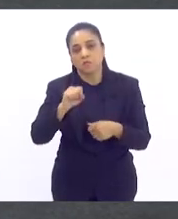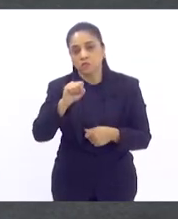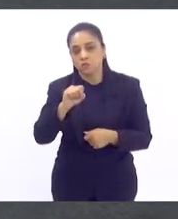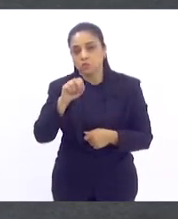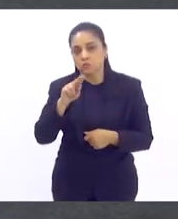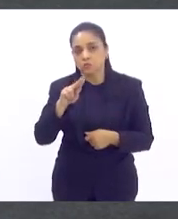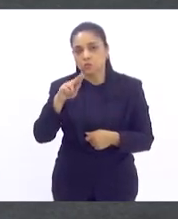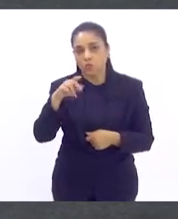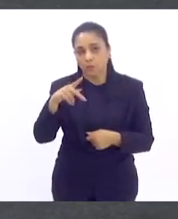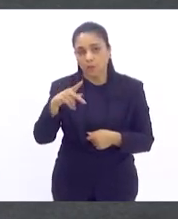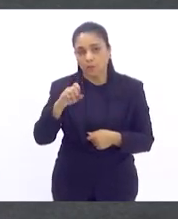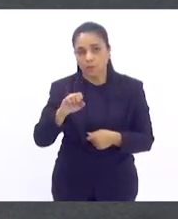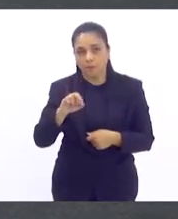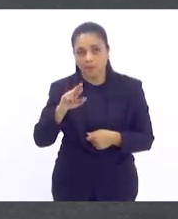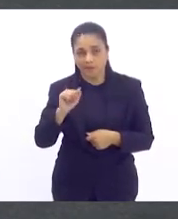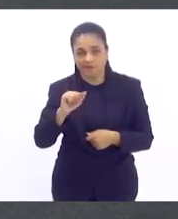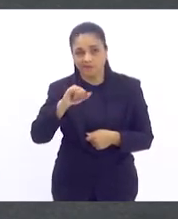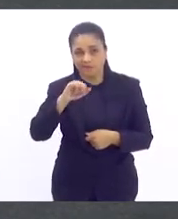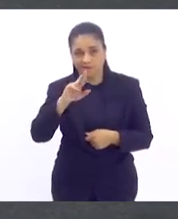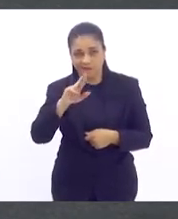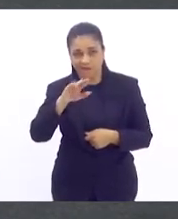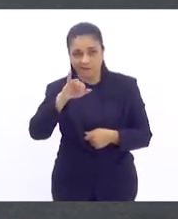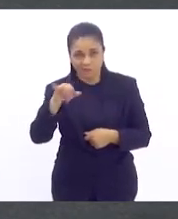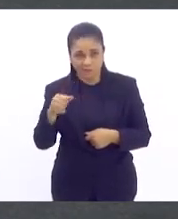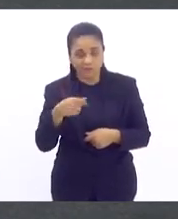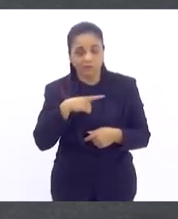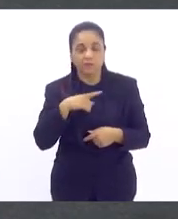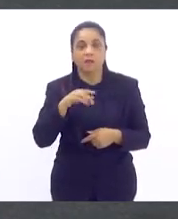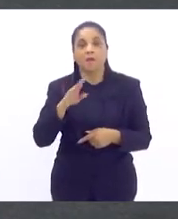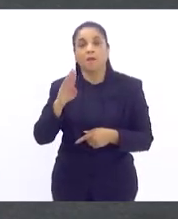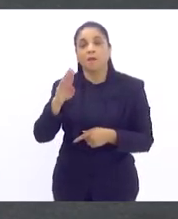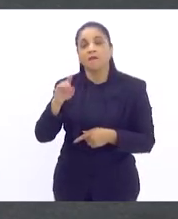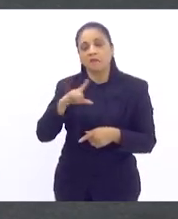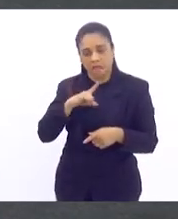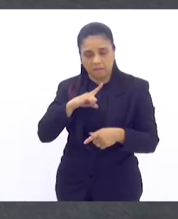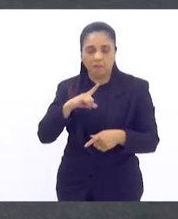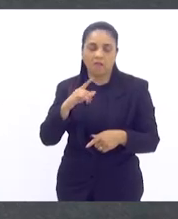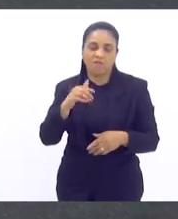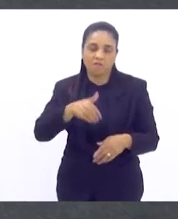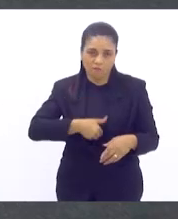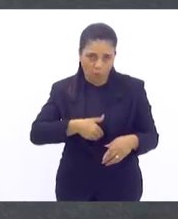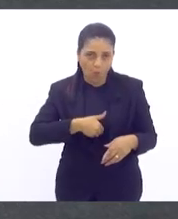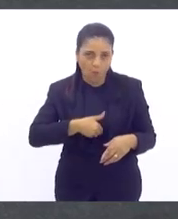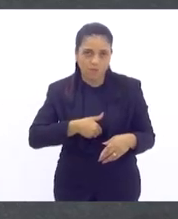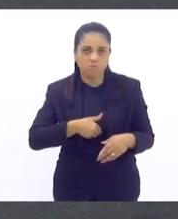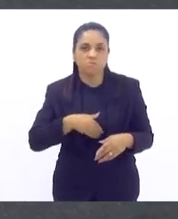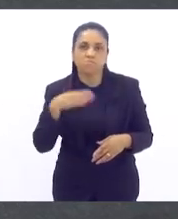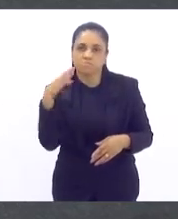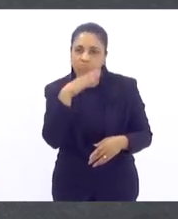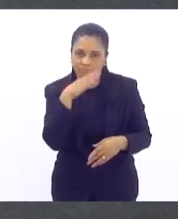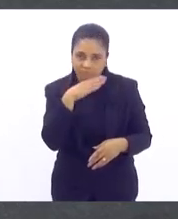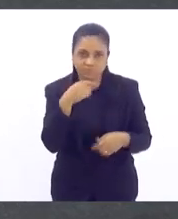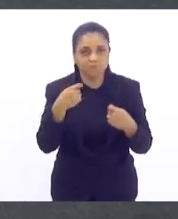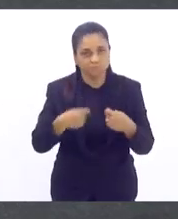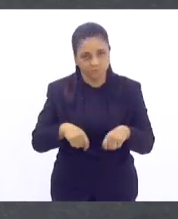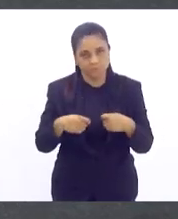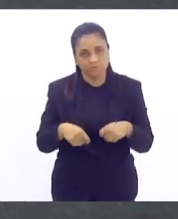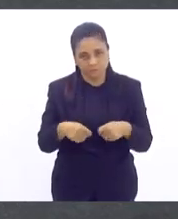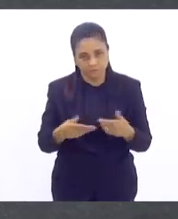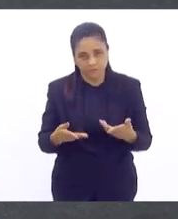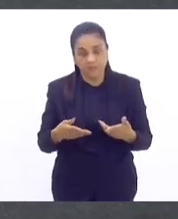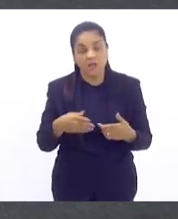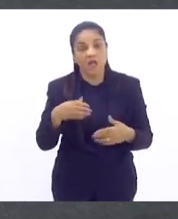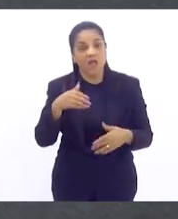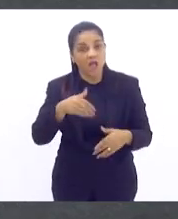ter o mínimo para comer. Como diz Betinho, quem tem fome tem pressa, mas a gente precisa lembrar também que a fome